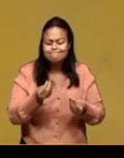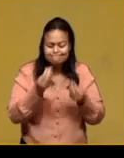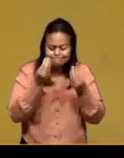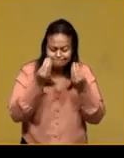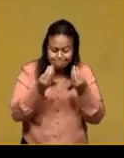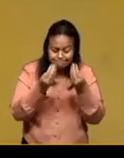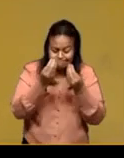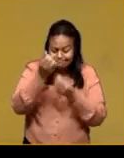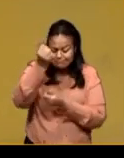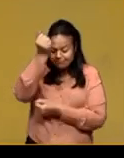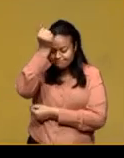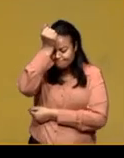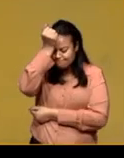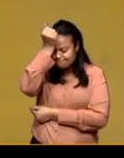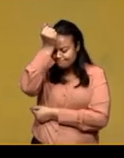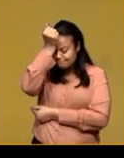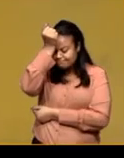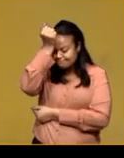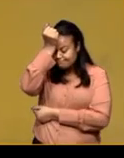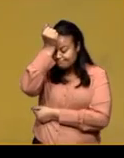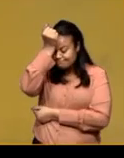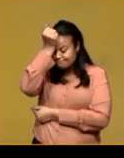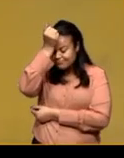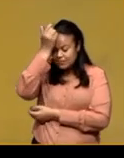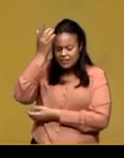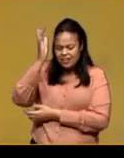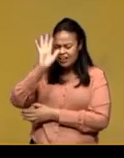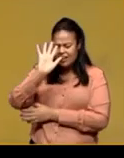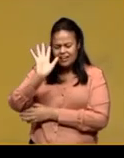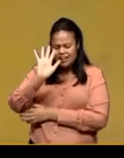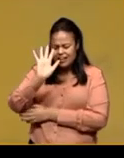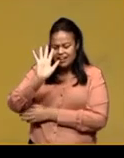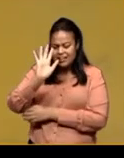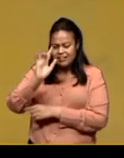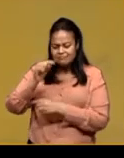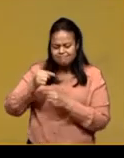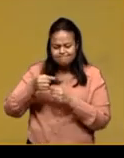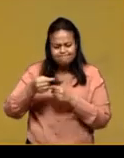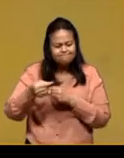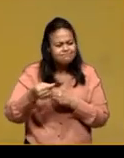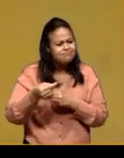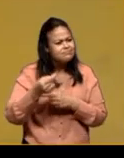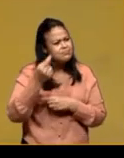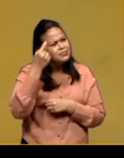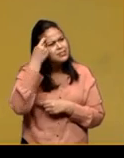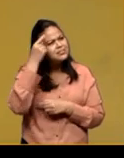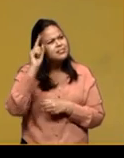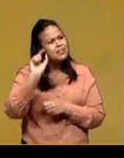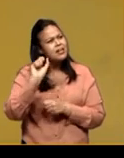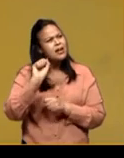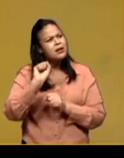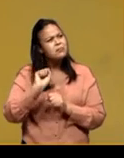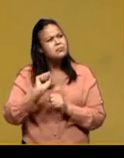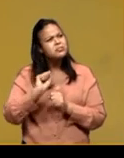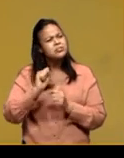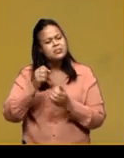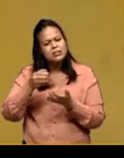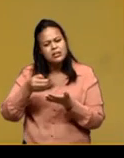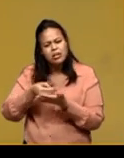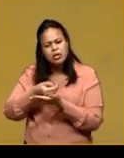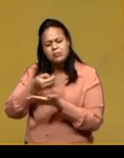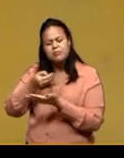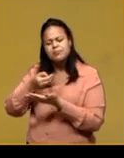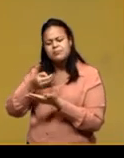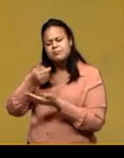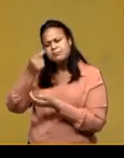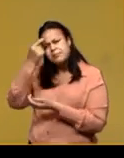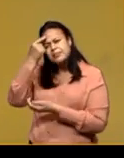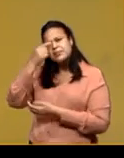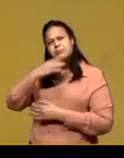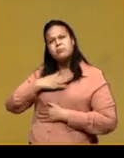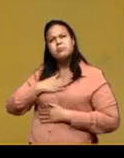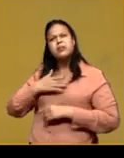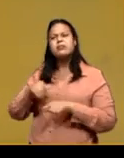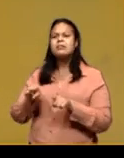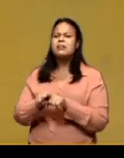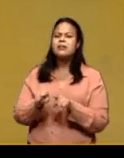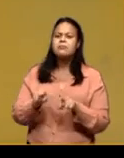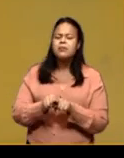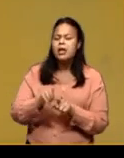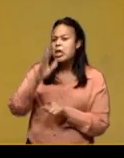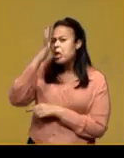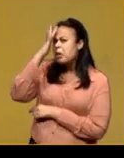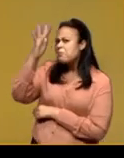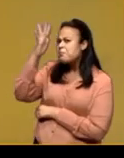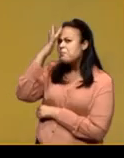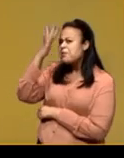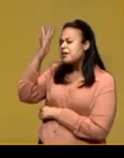segundo seguinte, pensei que isso seria negar que ela também pudesse fazer algo por mim. Imagino que